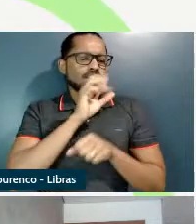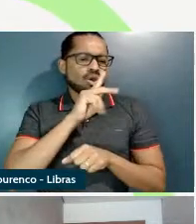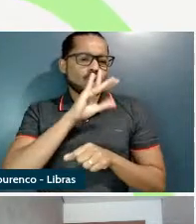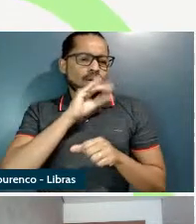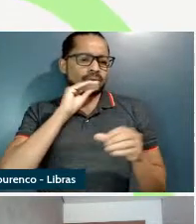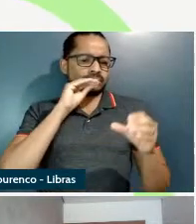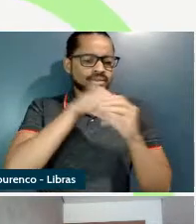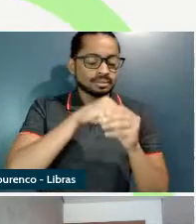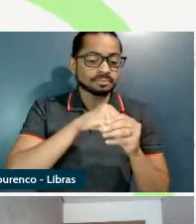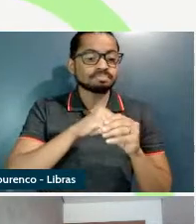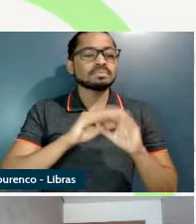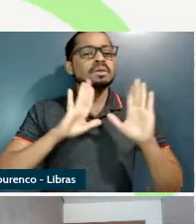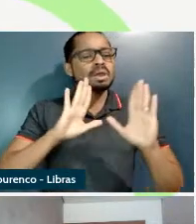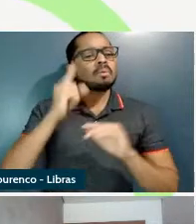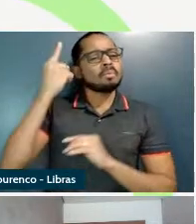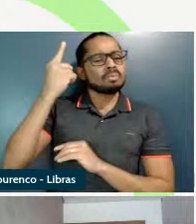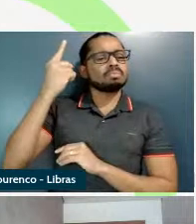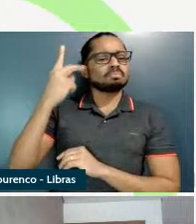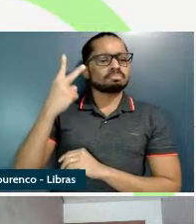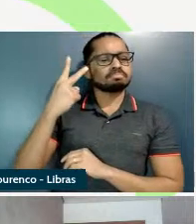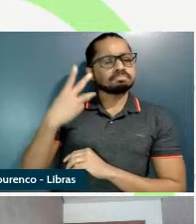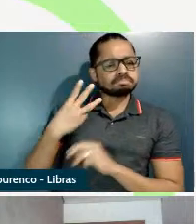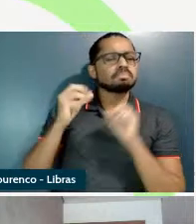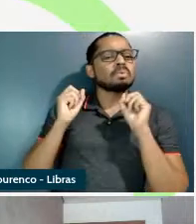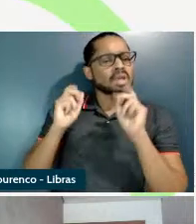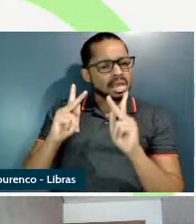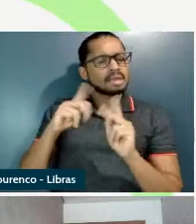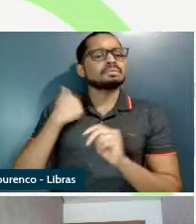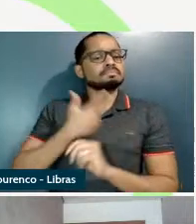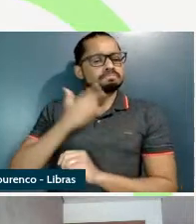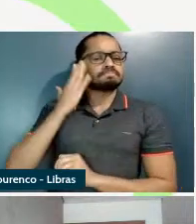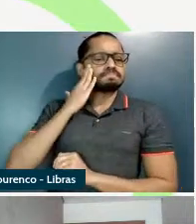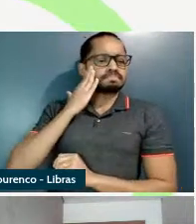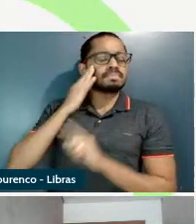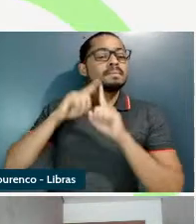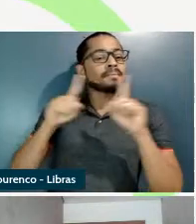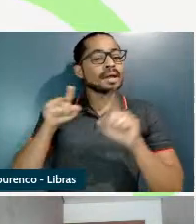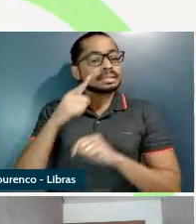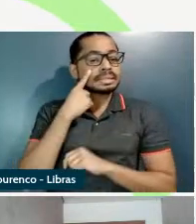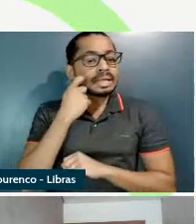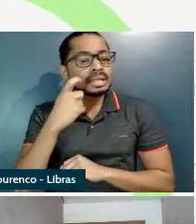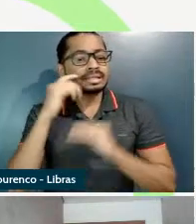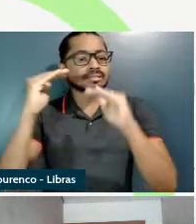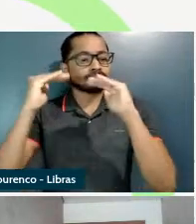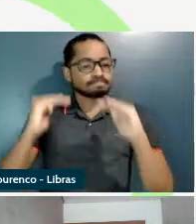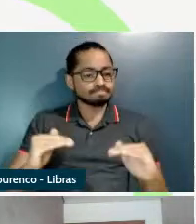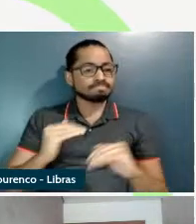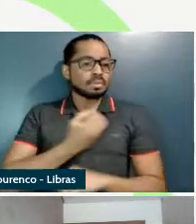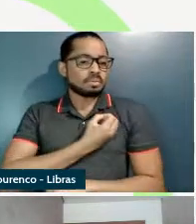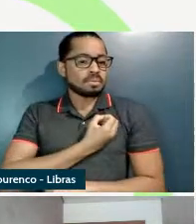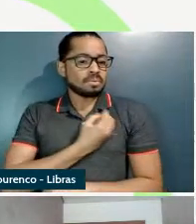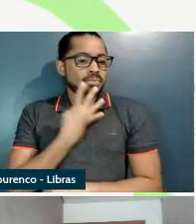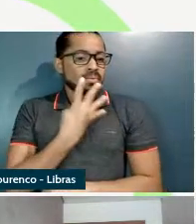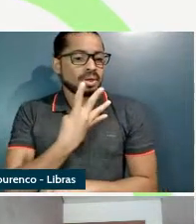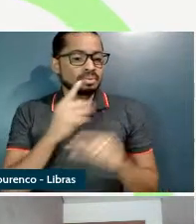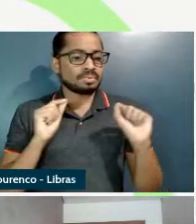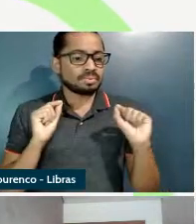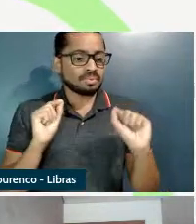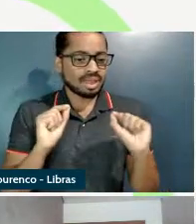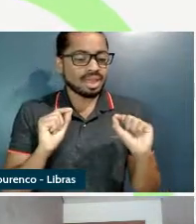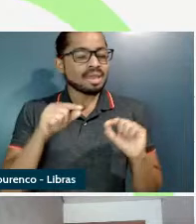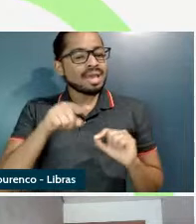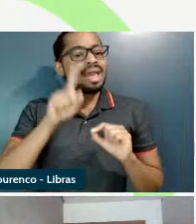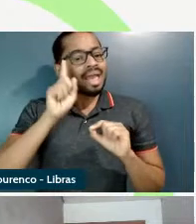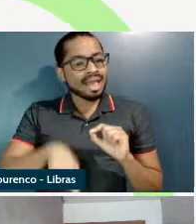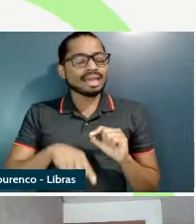bitransitivos com argumento necessariamente locativo que no caso dessa sentença seria o depósito elas são muitas